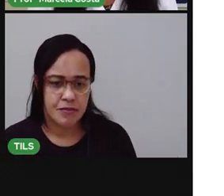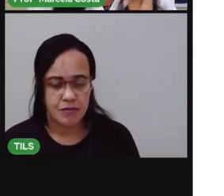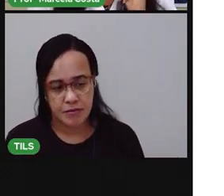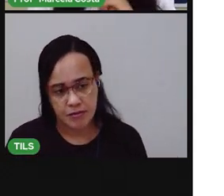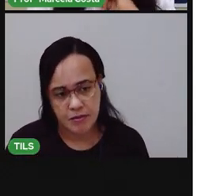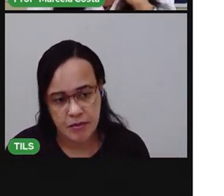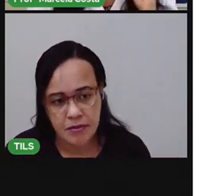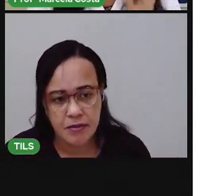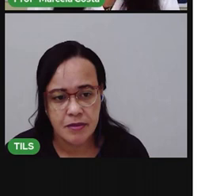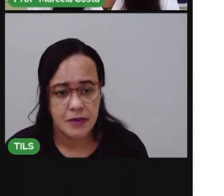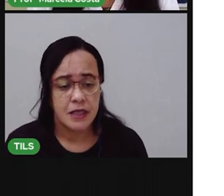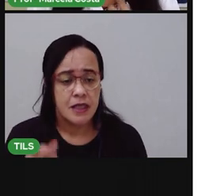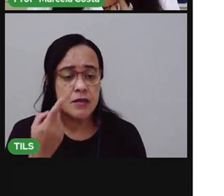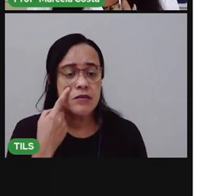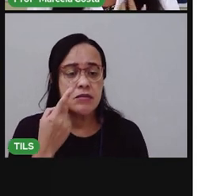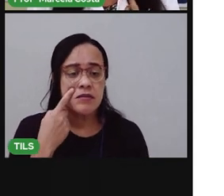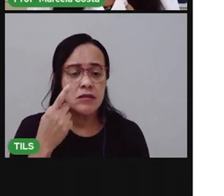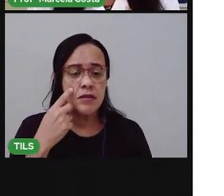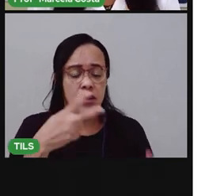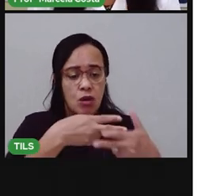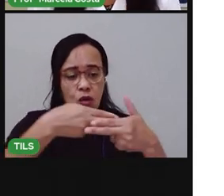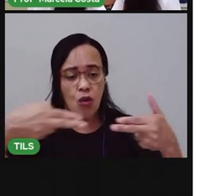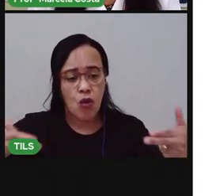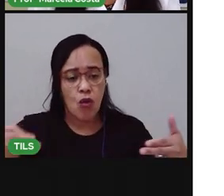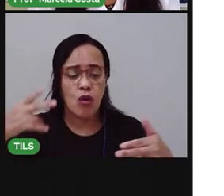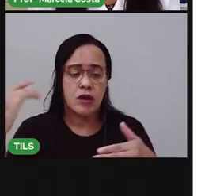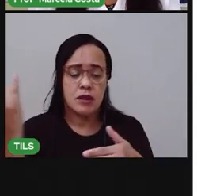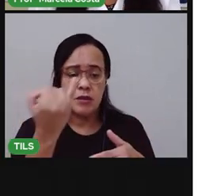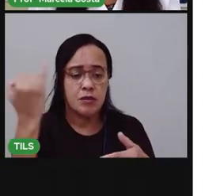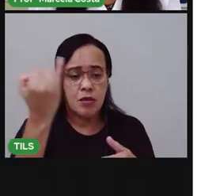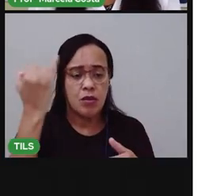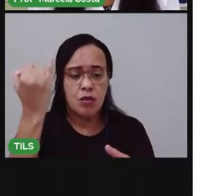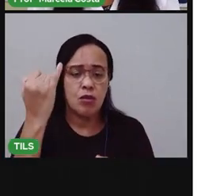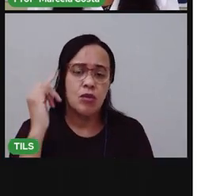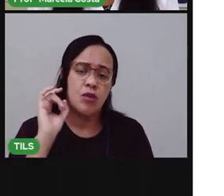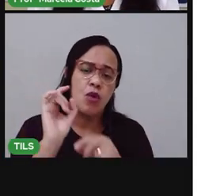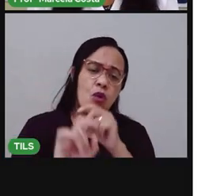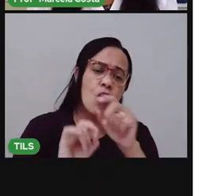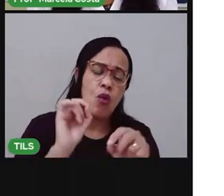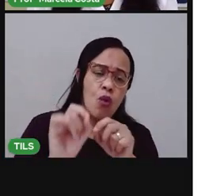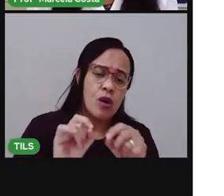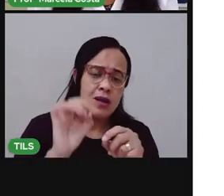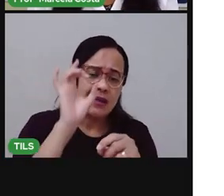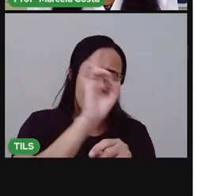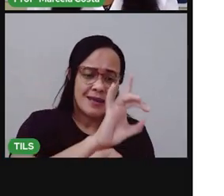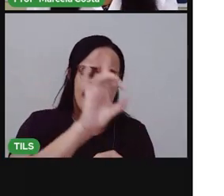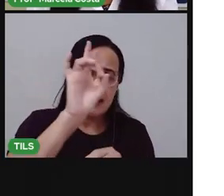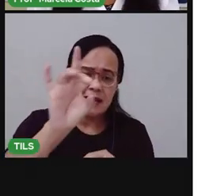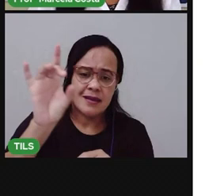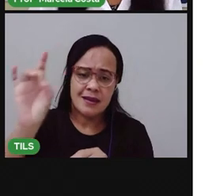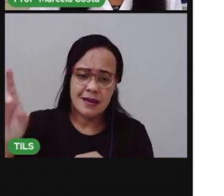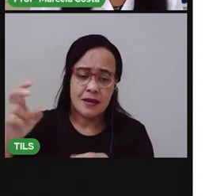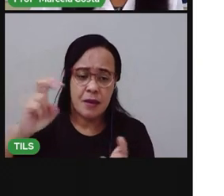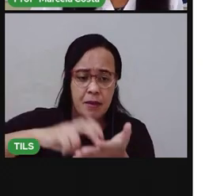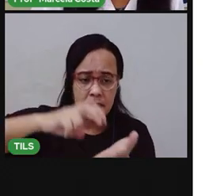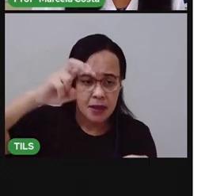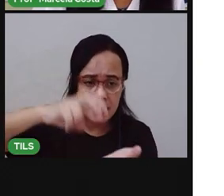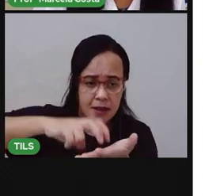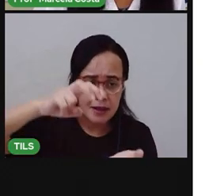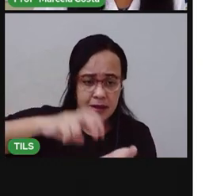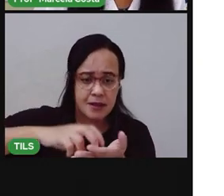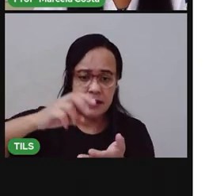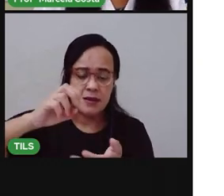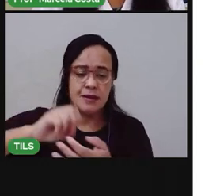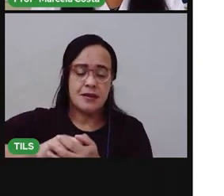Vamos ver aqui algumas tarefas que são comuns em cada momento do nosso dia. Manhã,